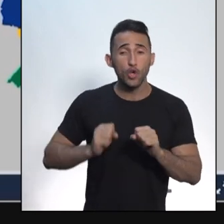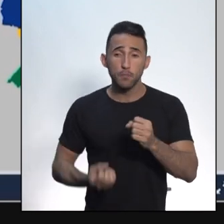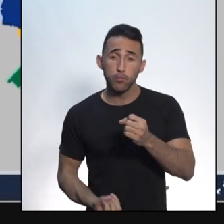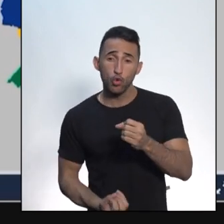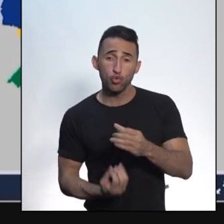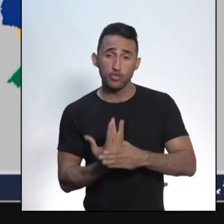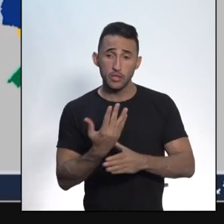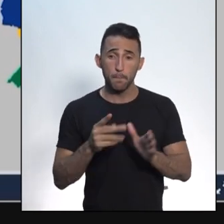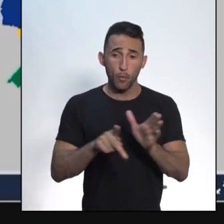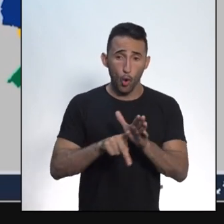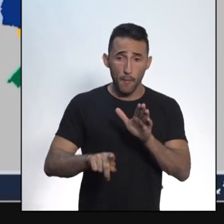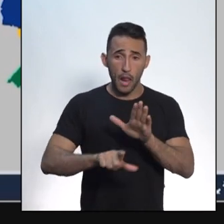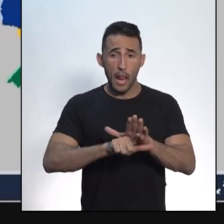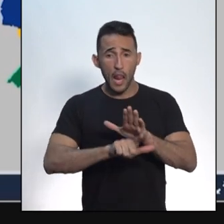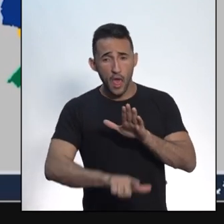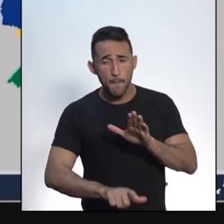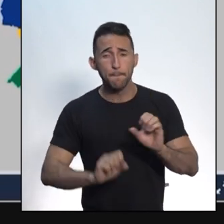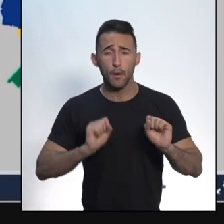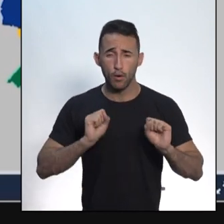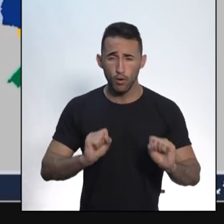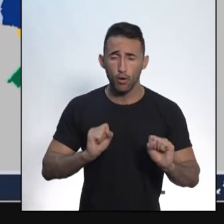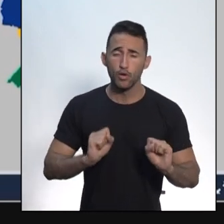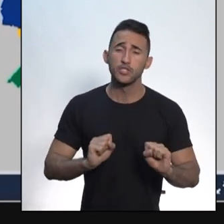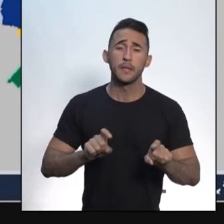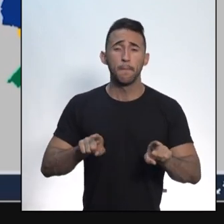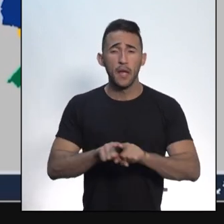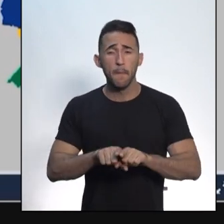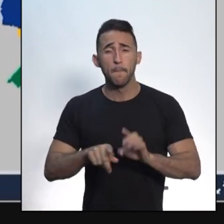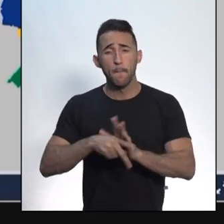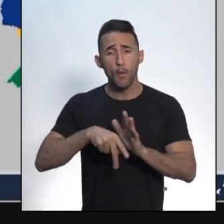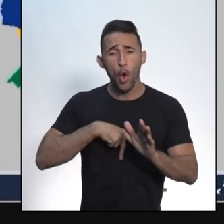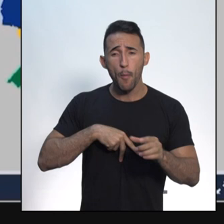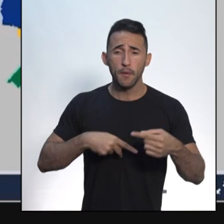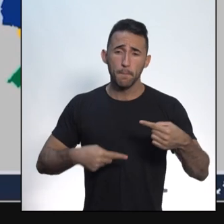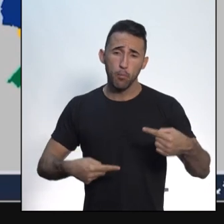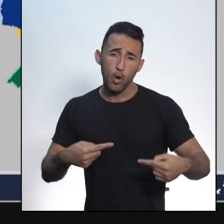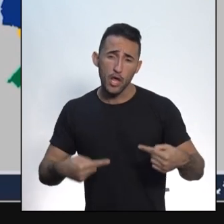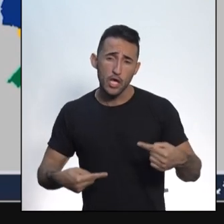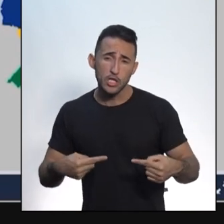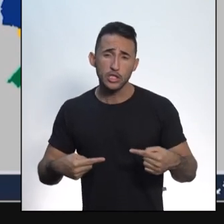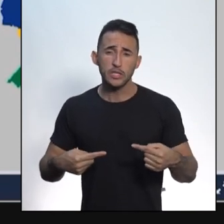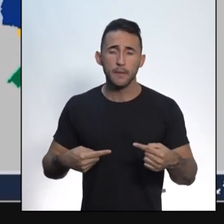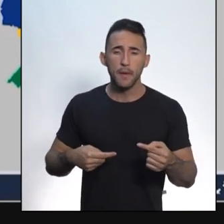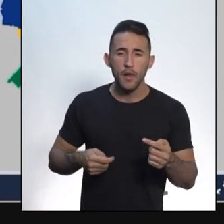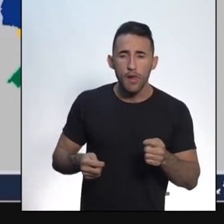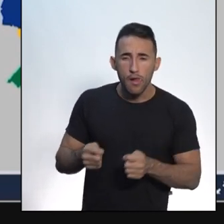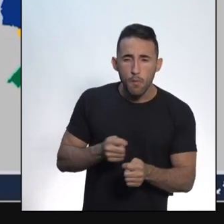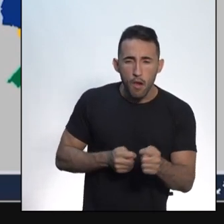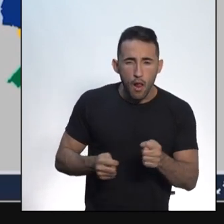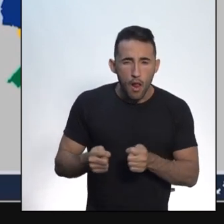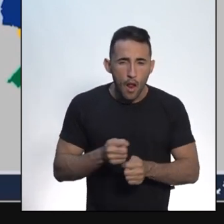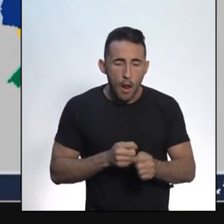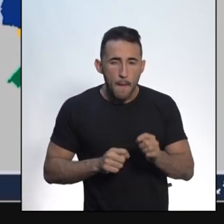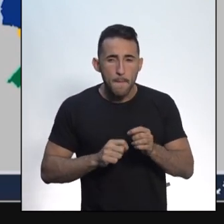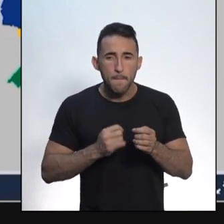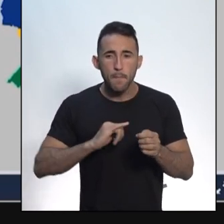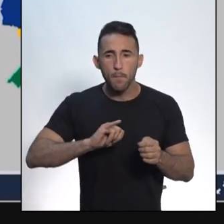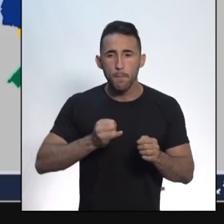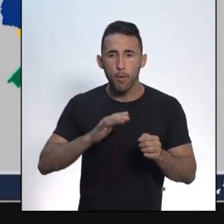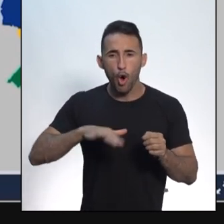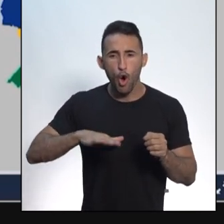próprias leis, para ter a sua própria polícia, para cobrar os seus próprios impostos, desde que